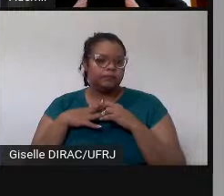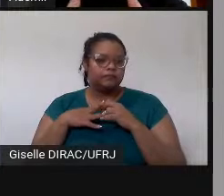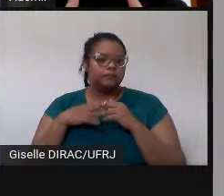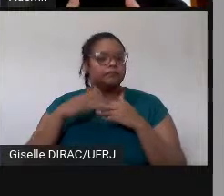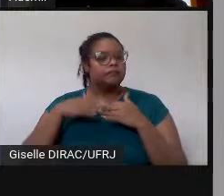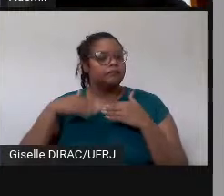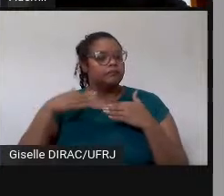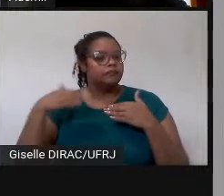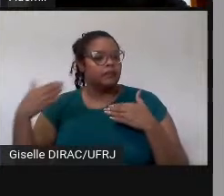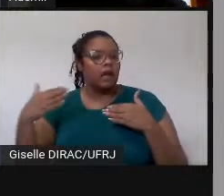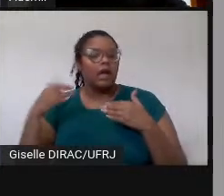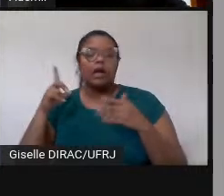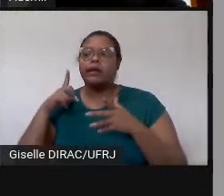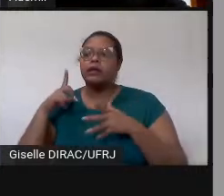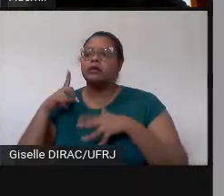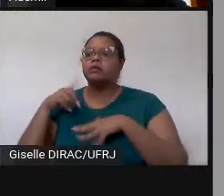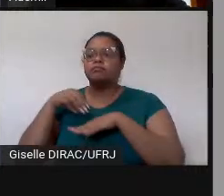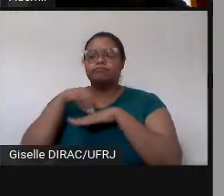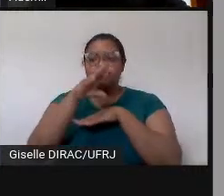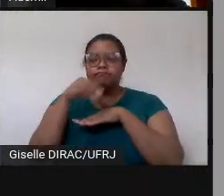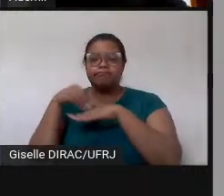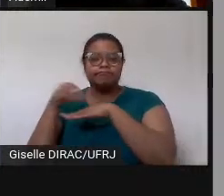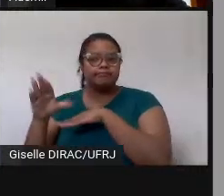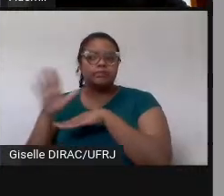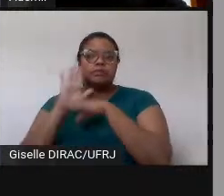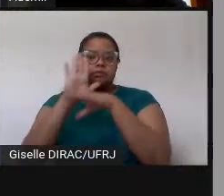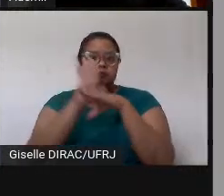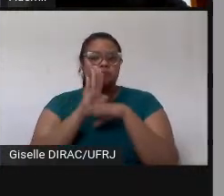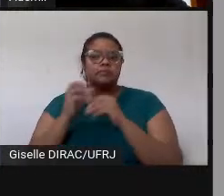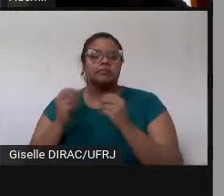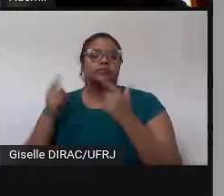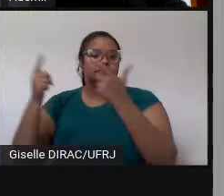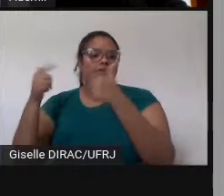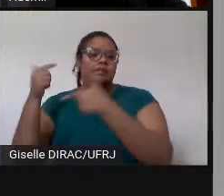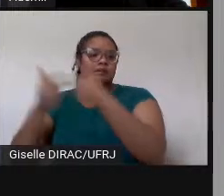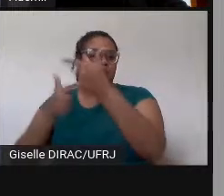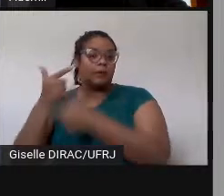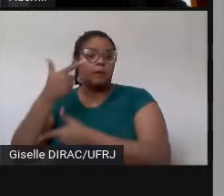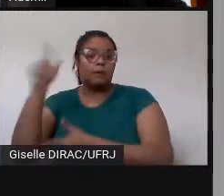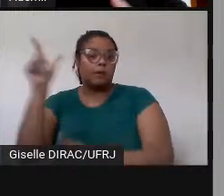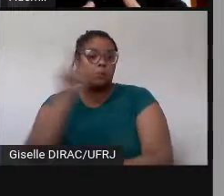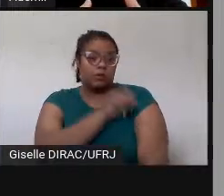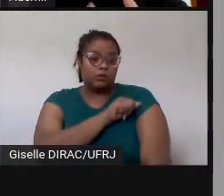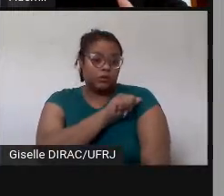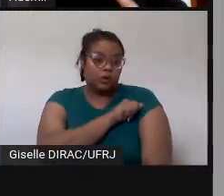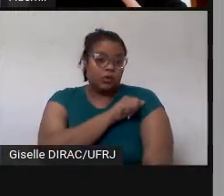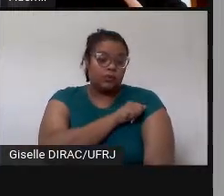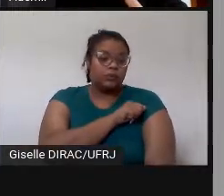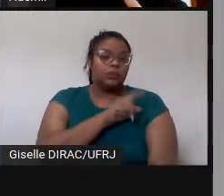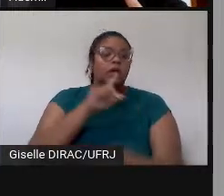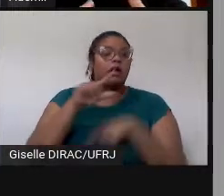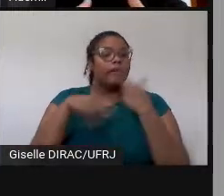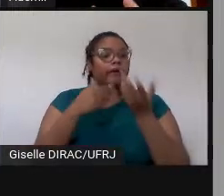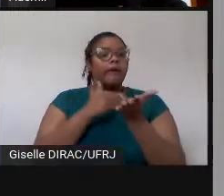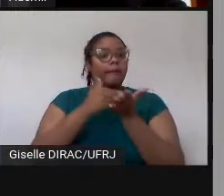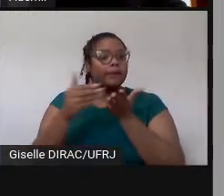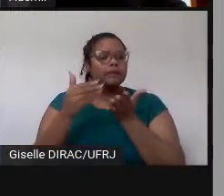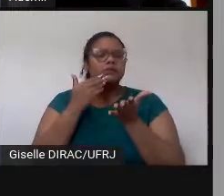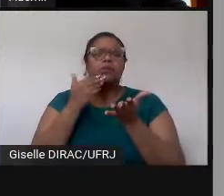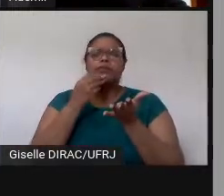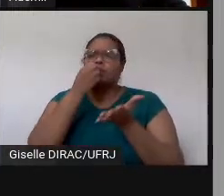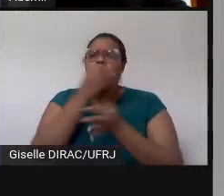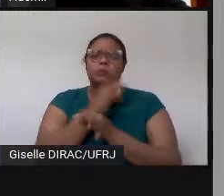para outros alunos, né, e foi uma iniciativa que deu muito